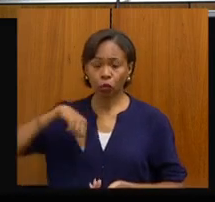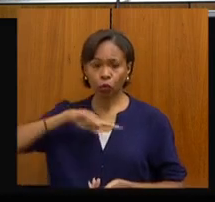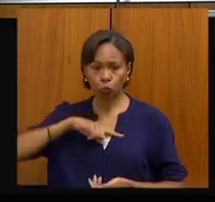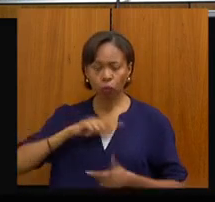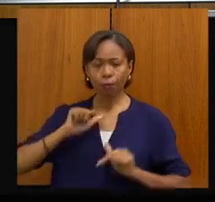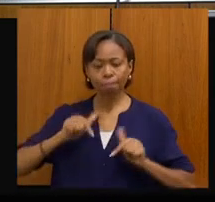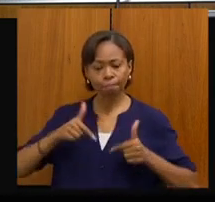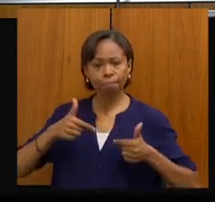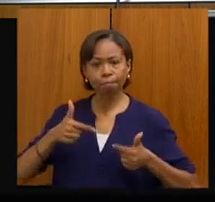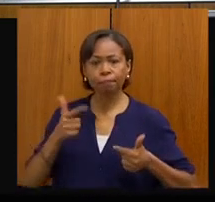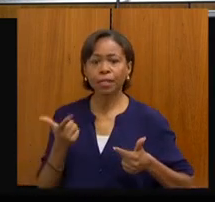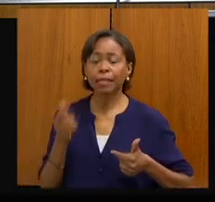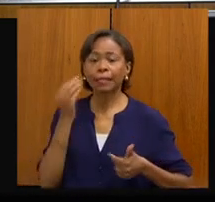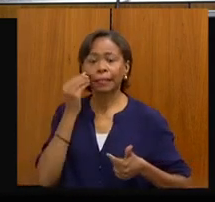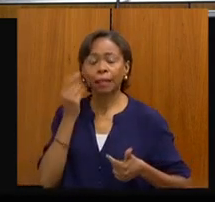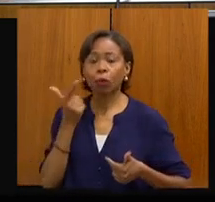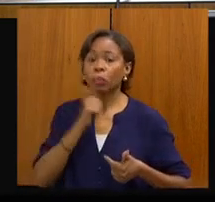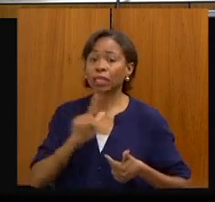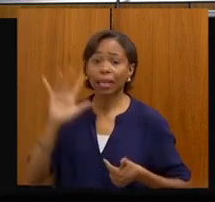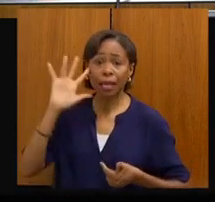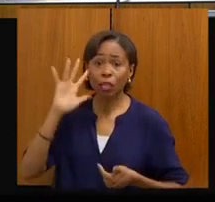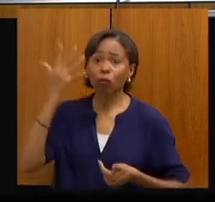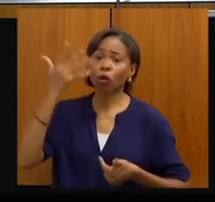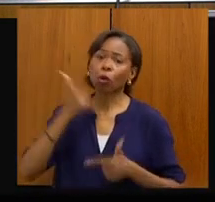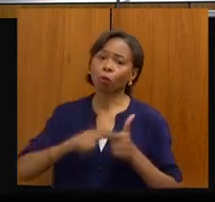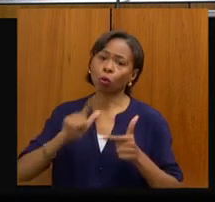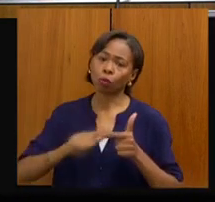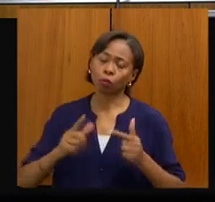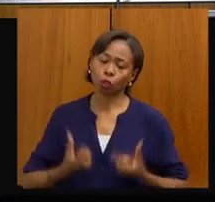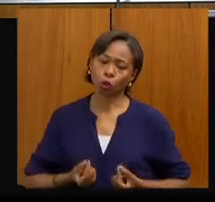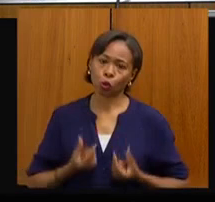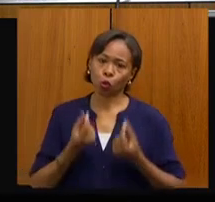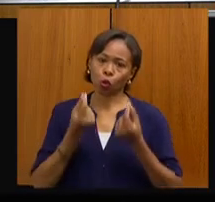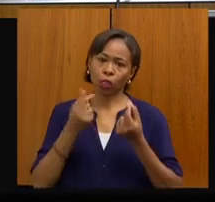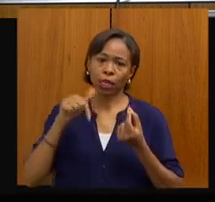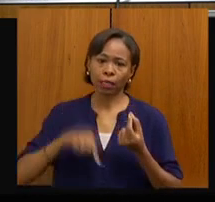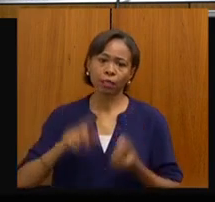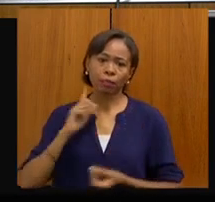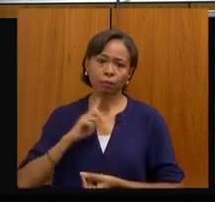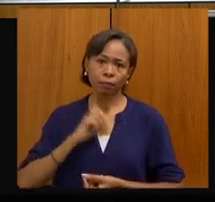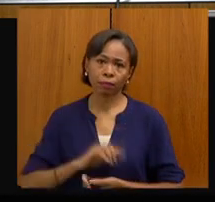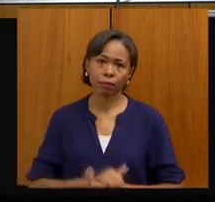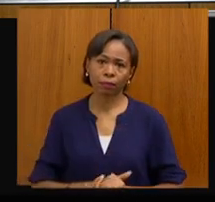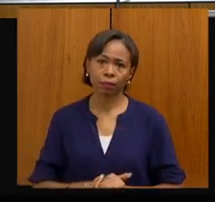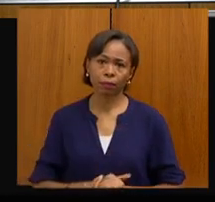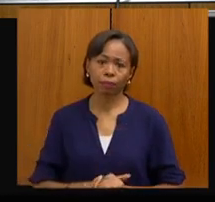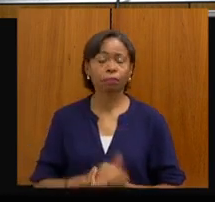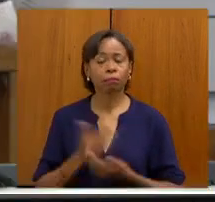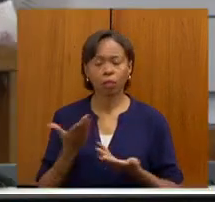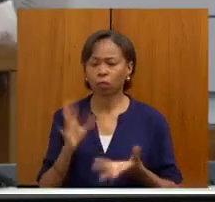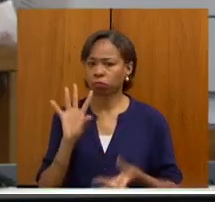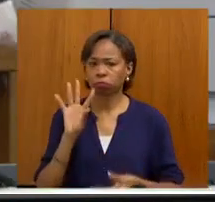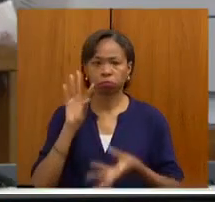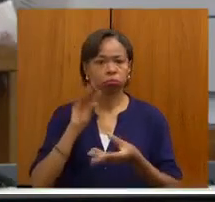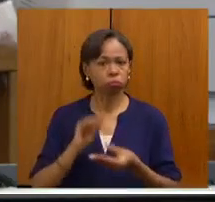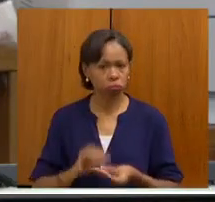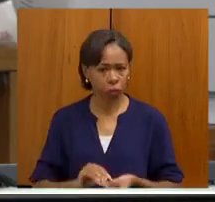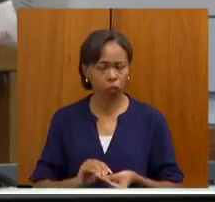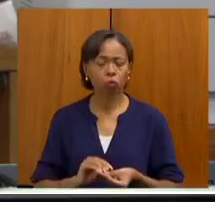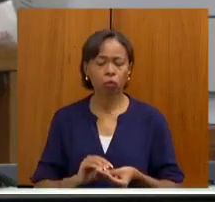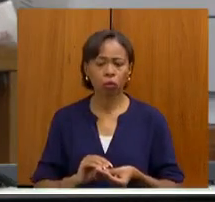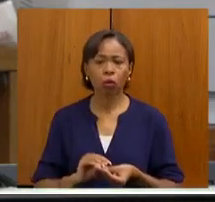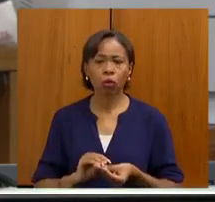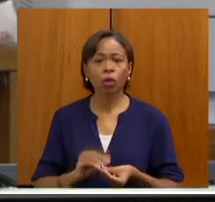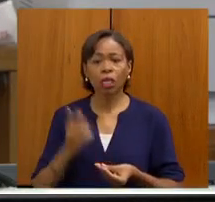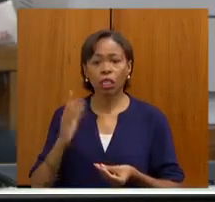conseguirmos atacar o problema da oncologia do Estado. Pode passar. Acho que esse é o último slide. É isso, um resumo do que a gente já